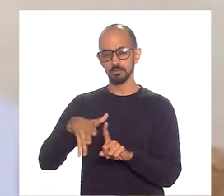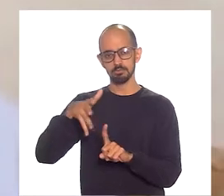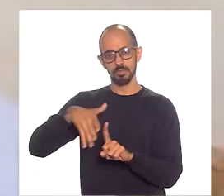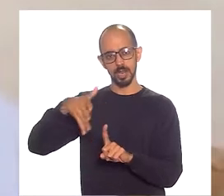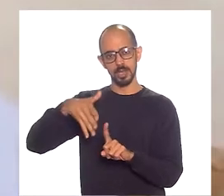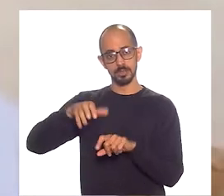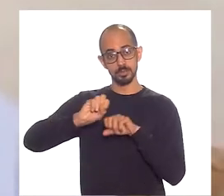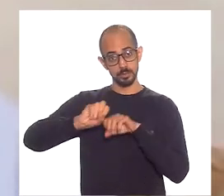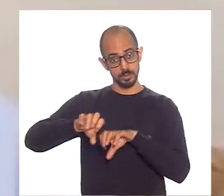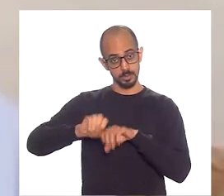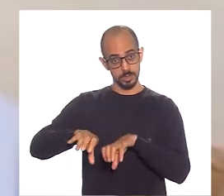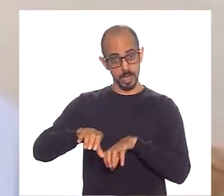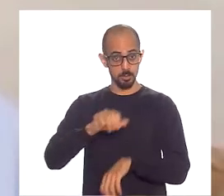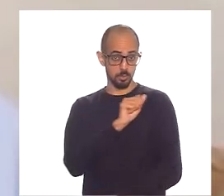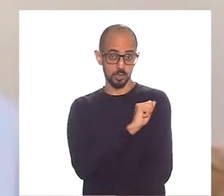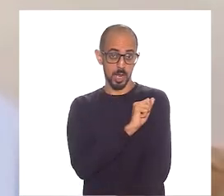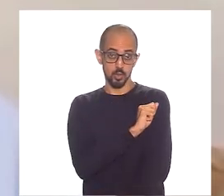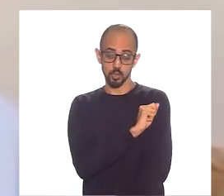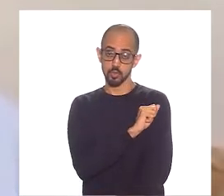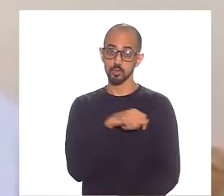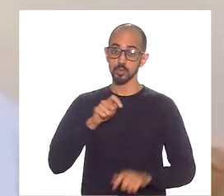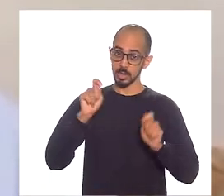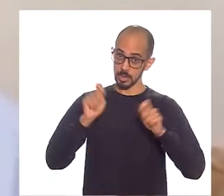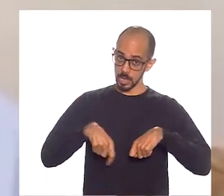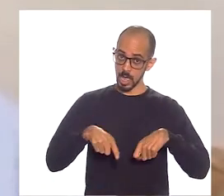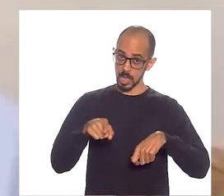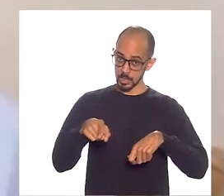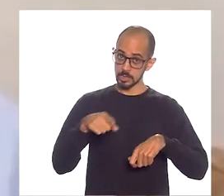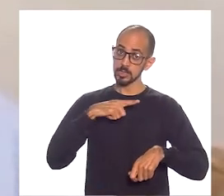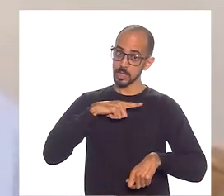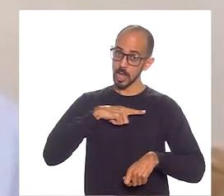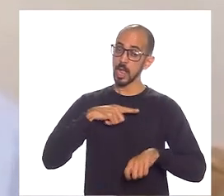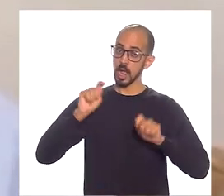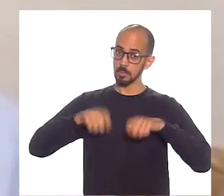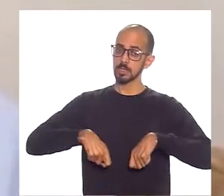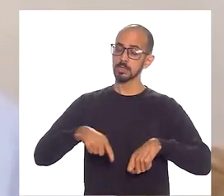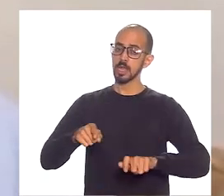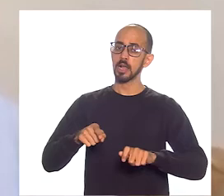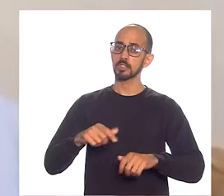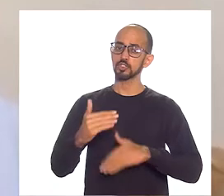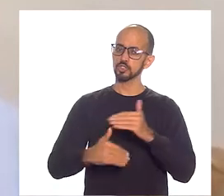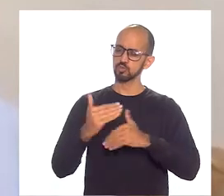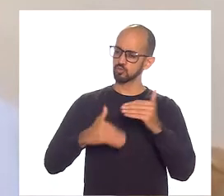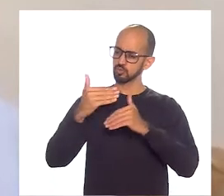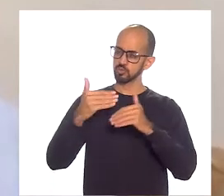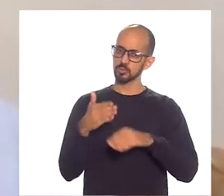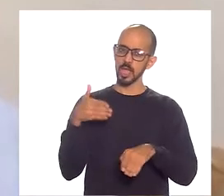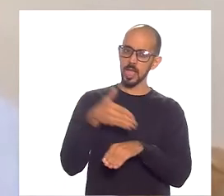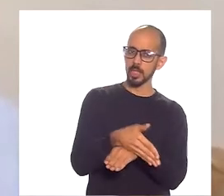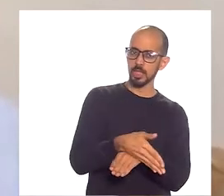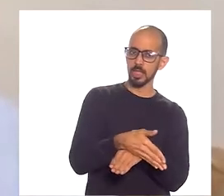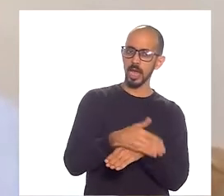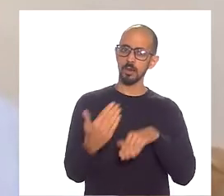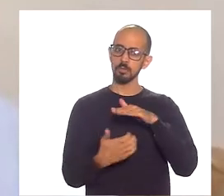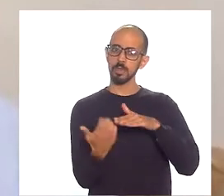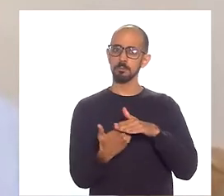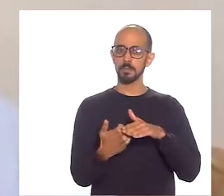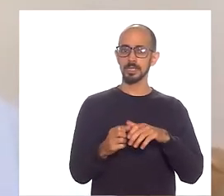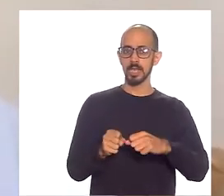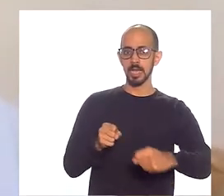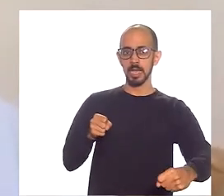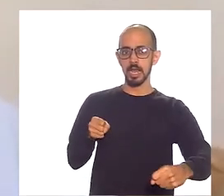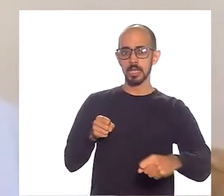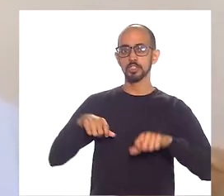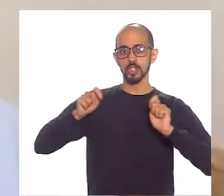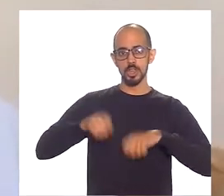alunos que eles podem, sim, que eles podem chegar numa grande empresa, que eles podem alcançar um